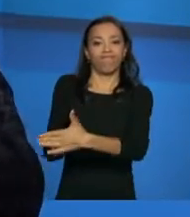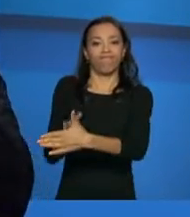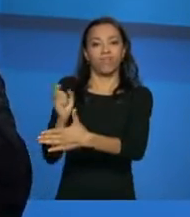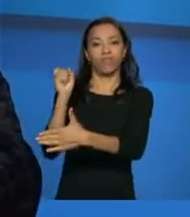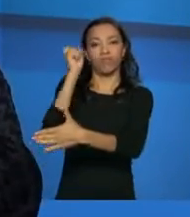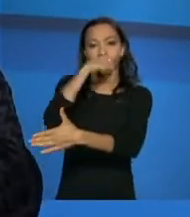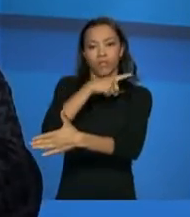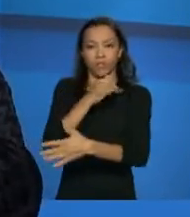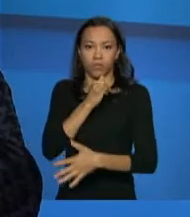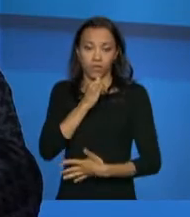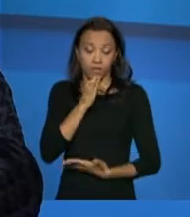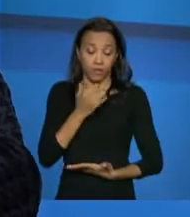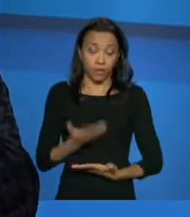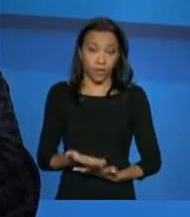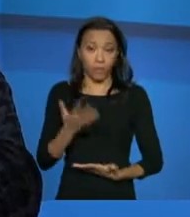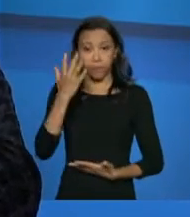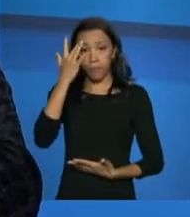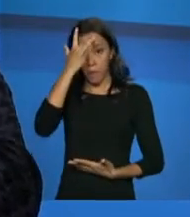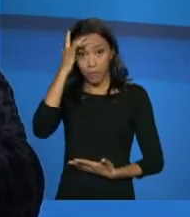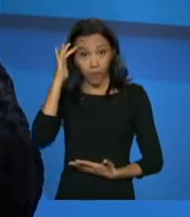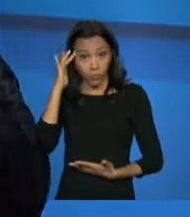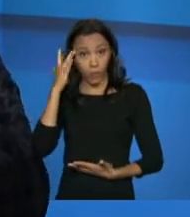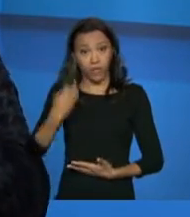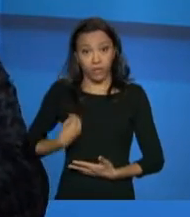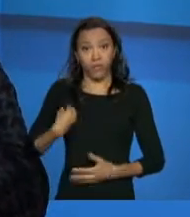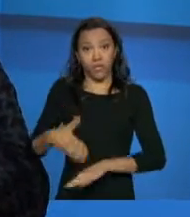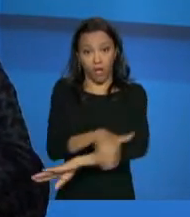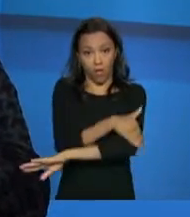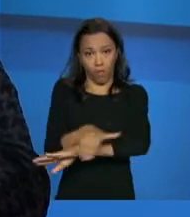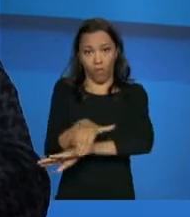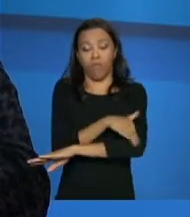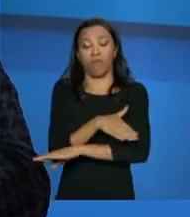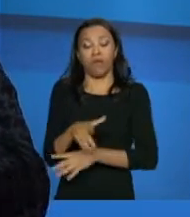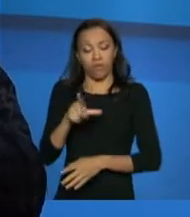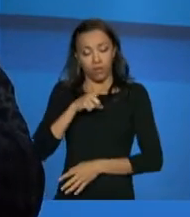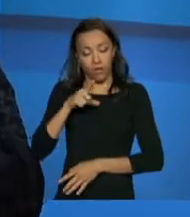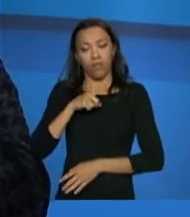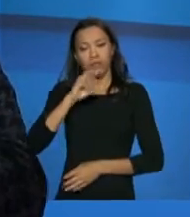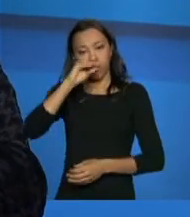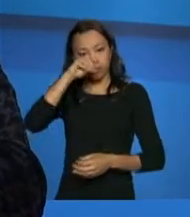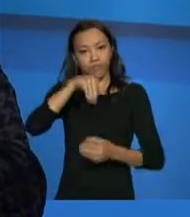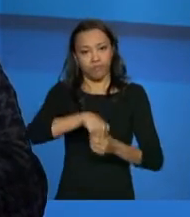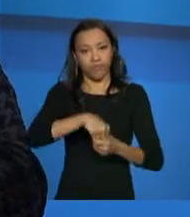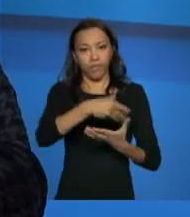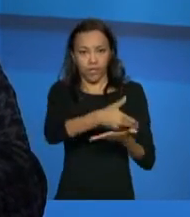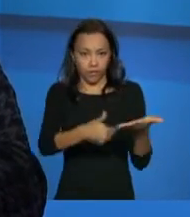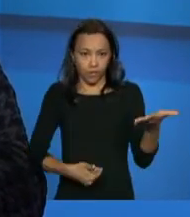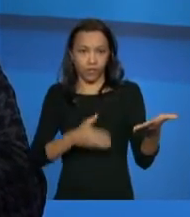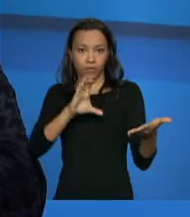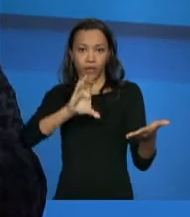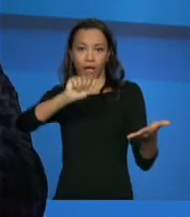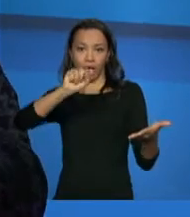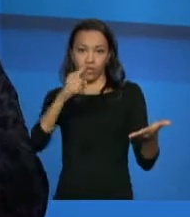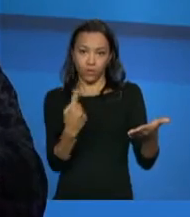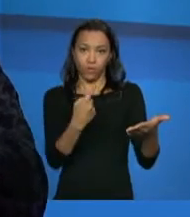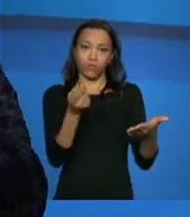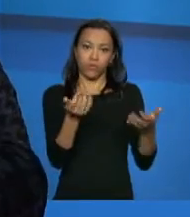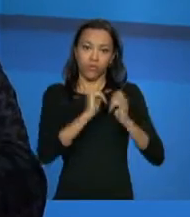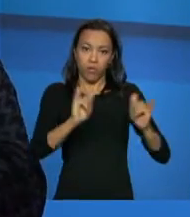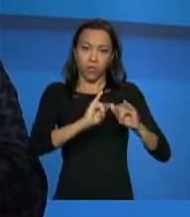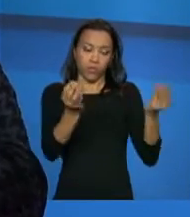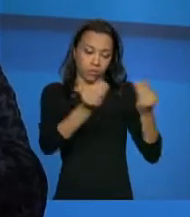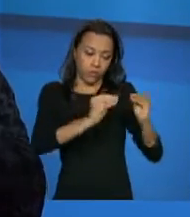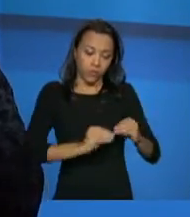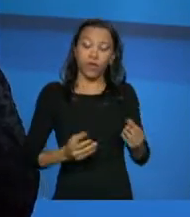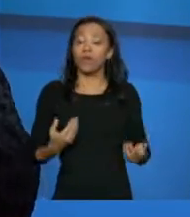pessoa, por exemplo, uma pessoa em situação de rua, que nós também temos esse público dentro do Cadastro, inclusive identificado dessa forma. Ora, como é eu vou